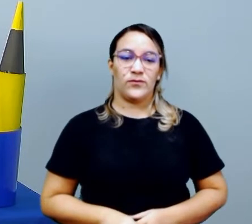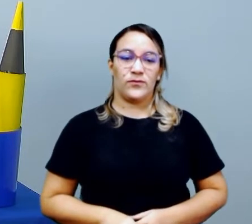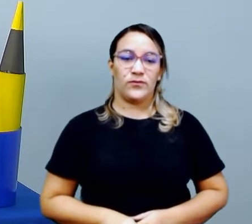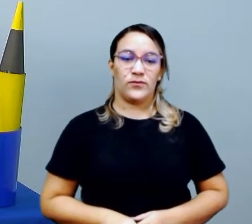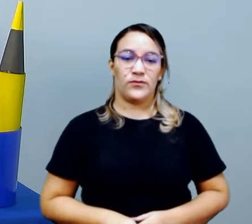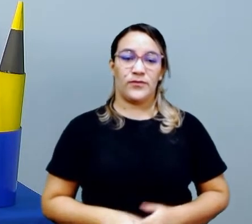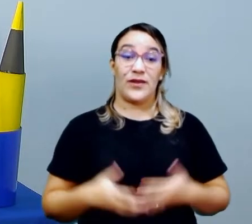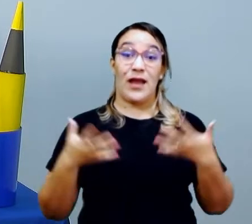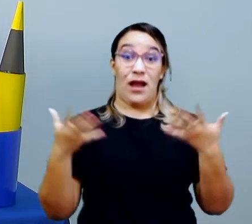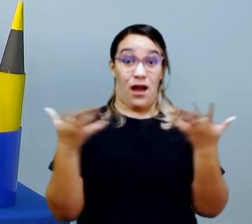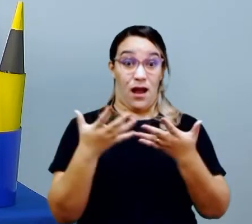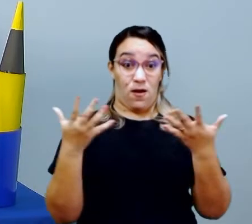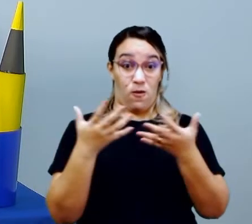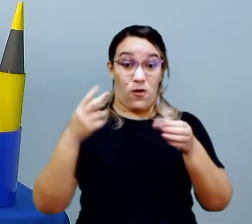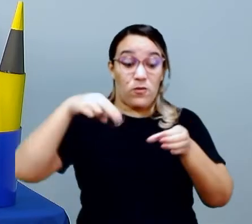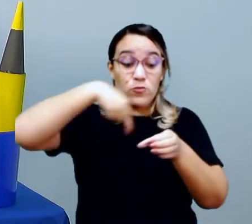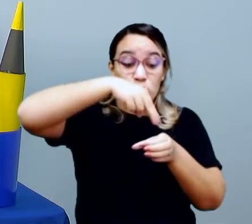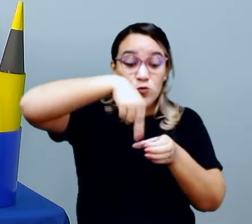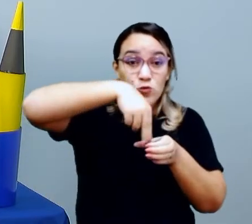Isso.